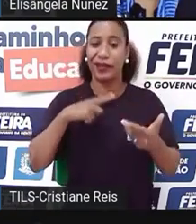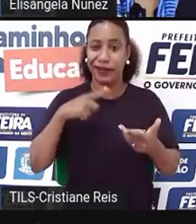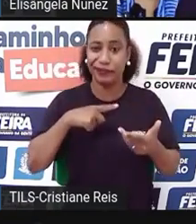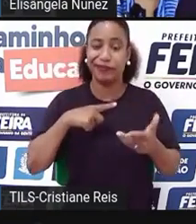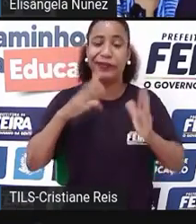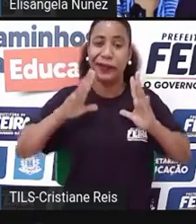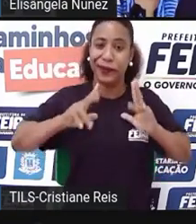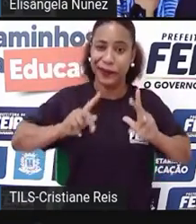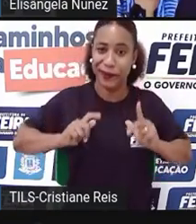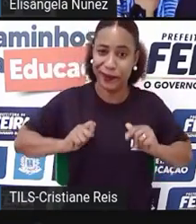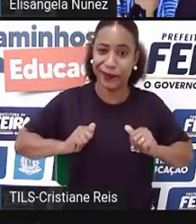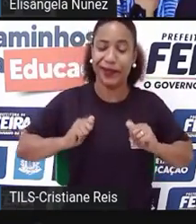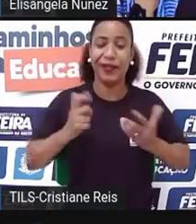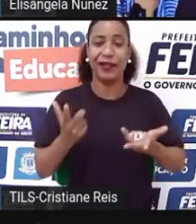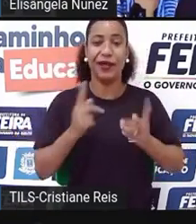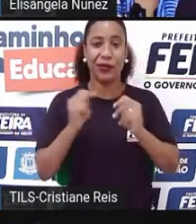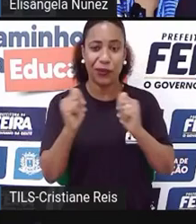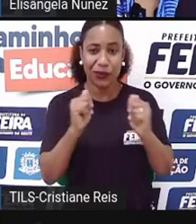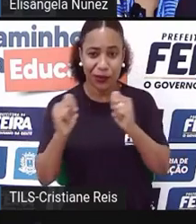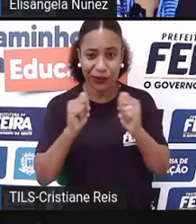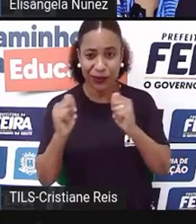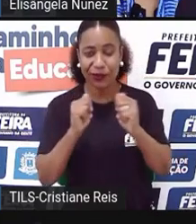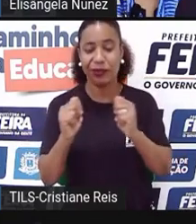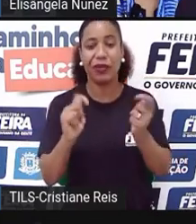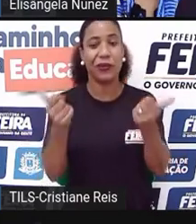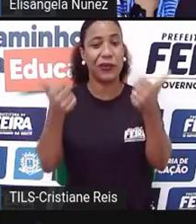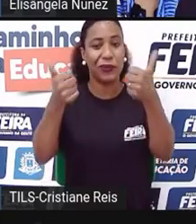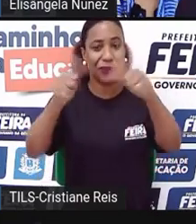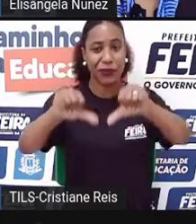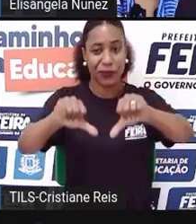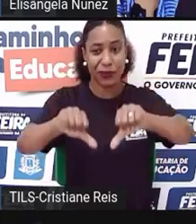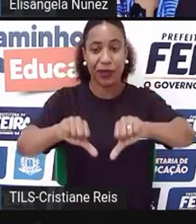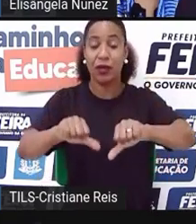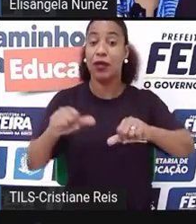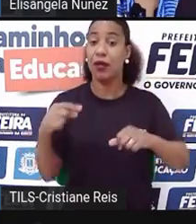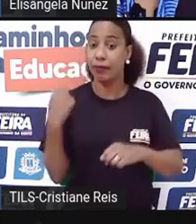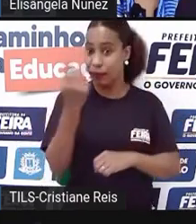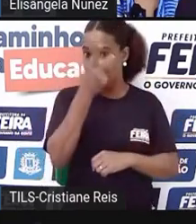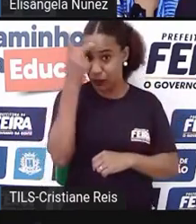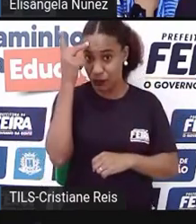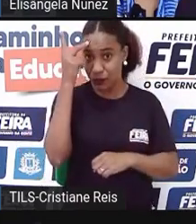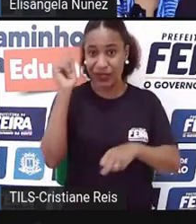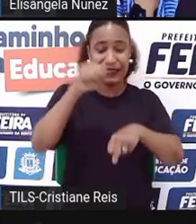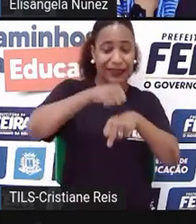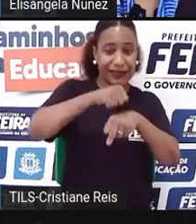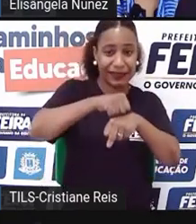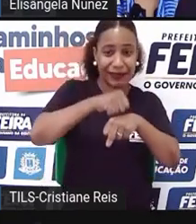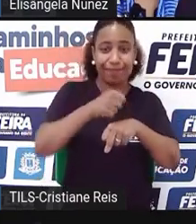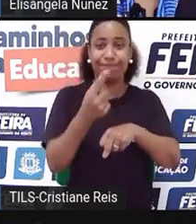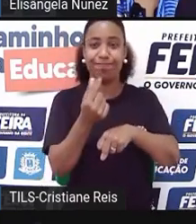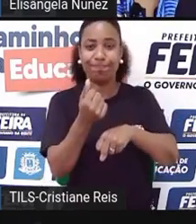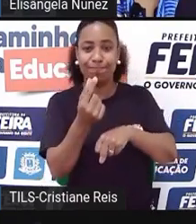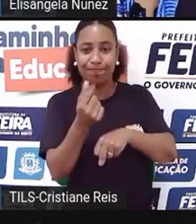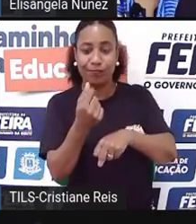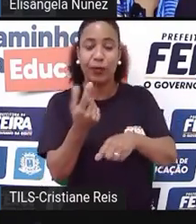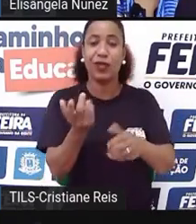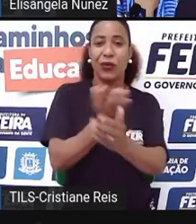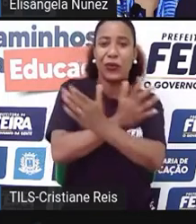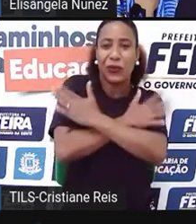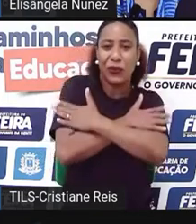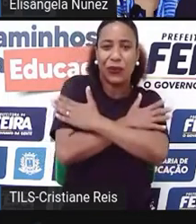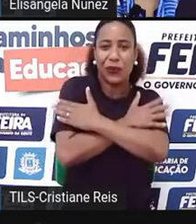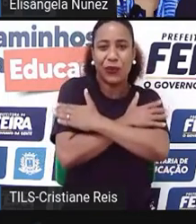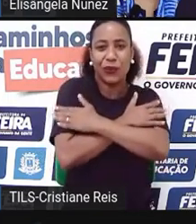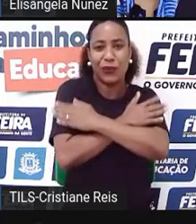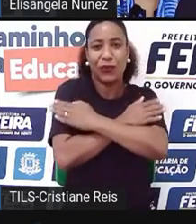refletindo também na dificuldade financeira de muitas pessoas, na falta de emprego para muitas